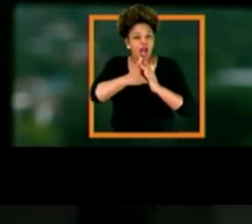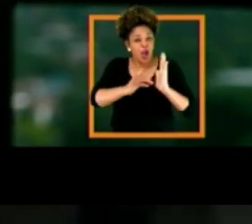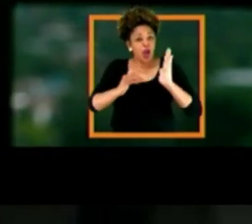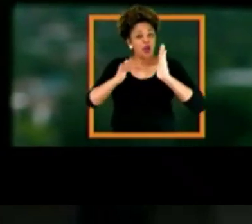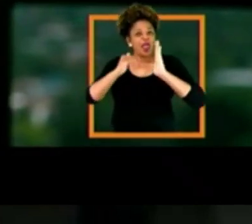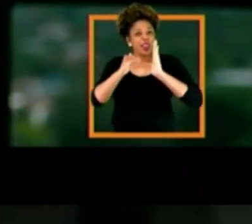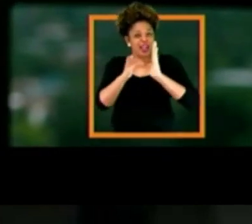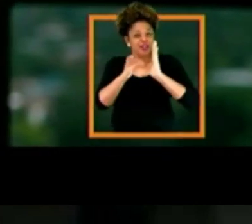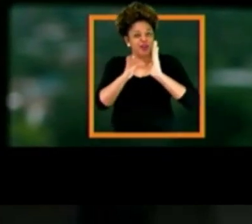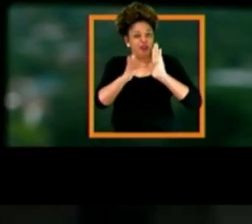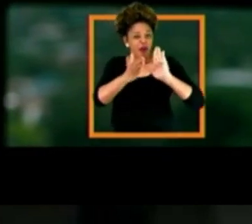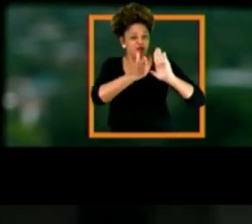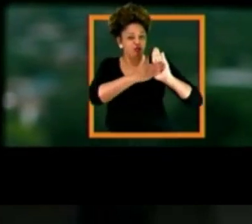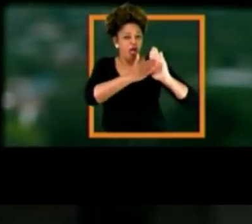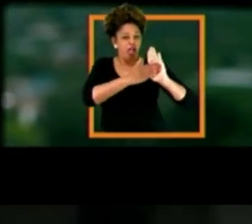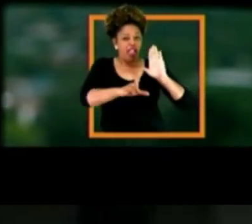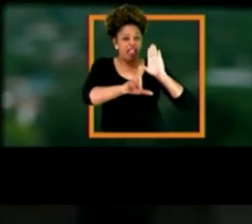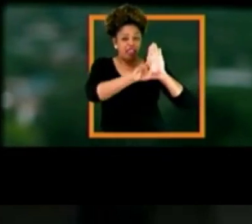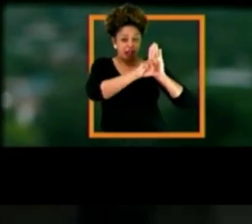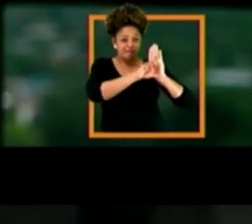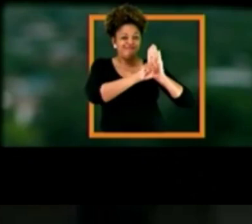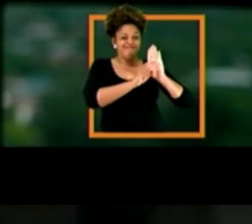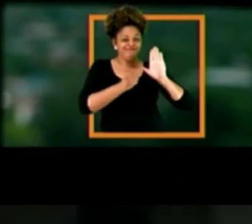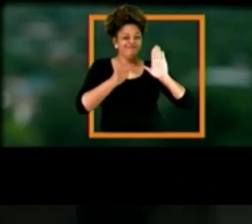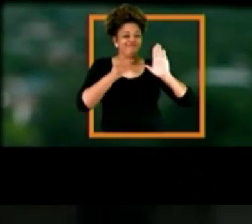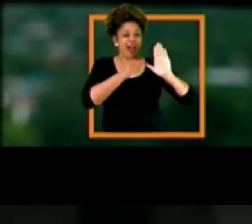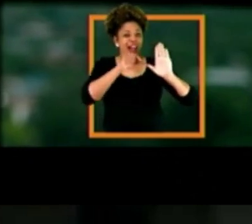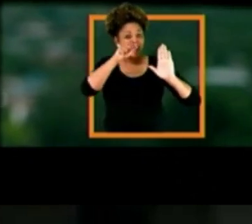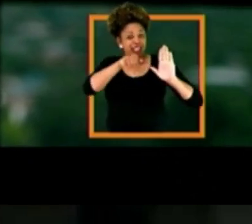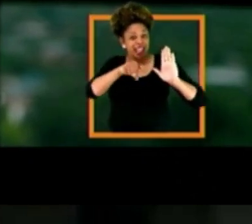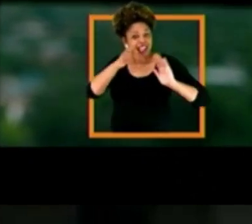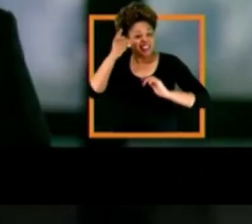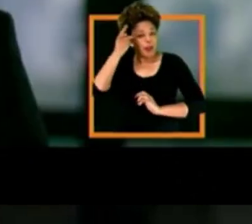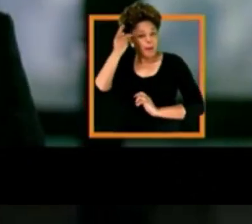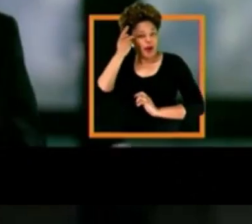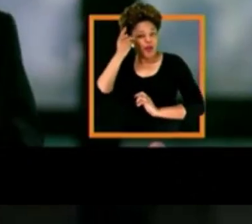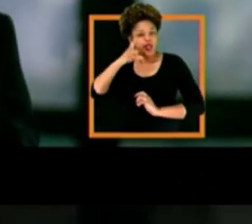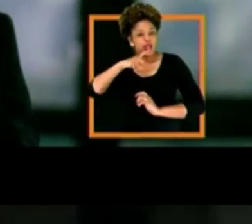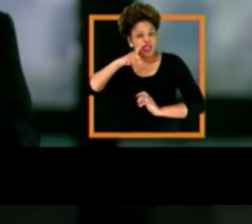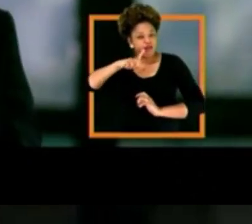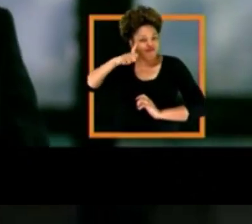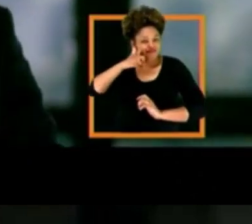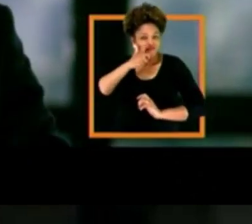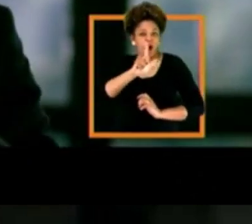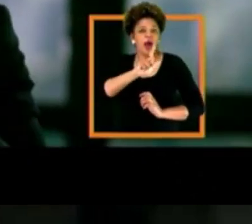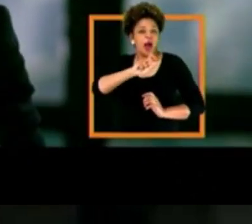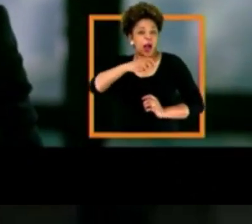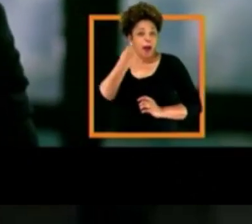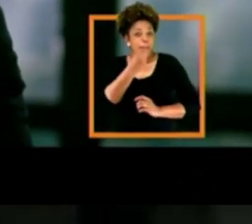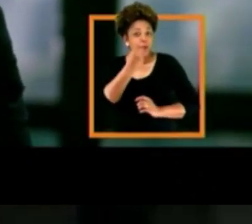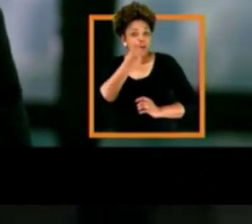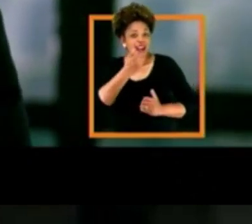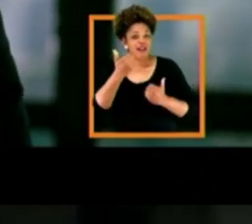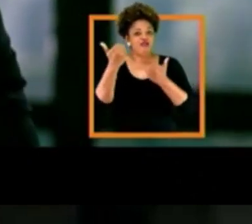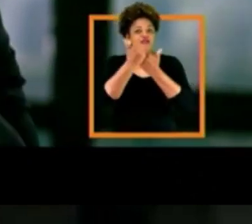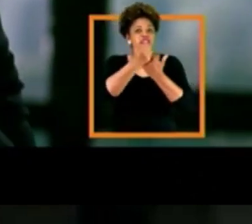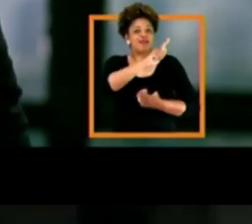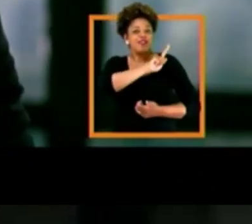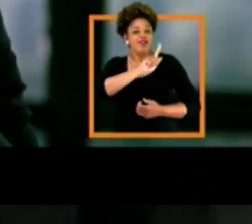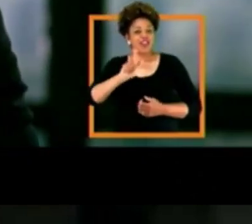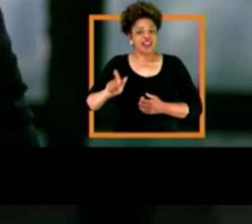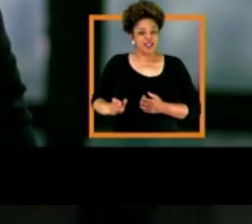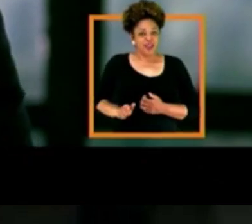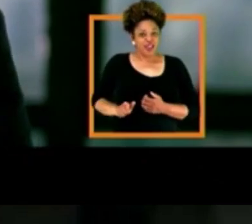muito tempo. E no Senado Federal, eu vou propor que isso seja garantido em lei. Aqui em São Paulo, nós temos a chance de ter a